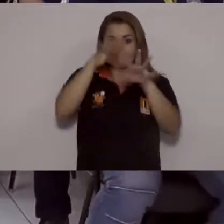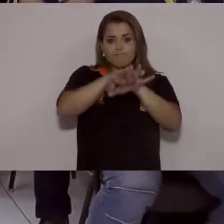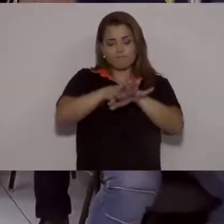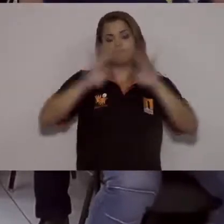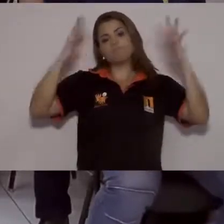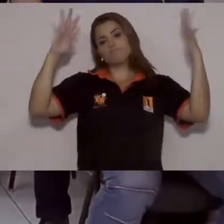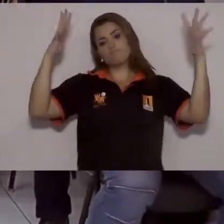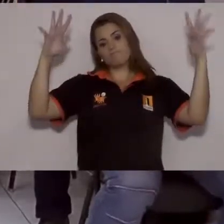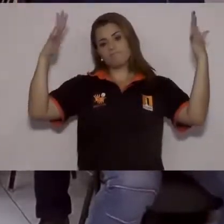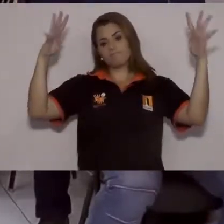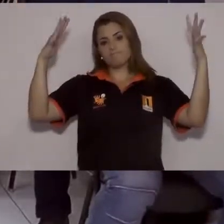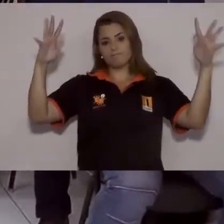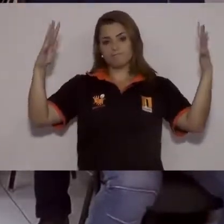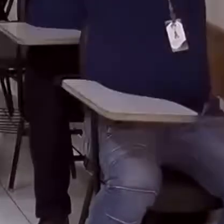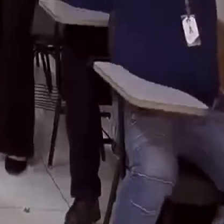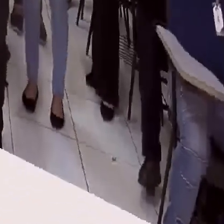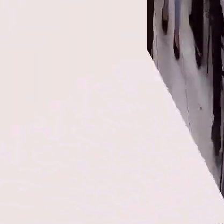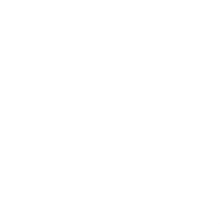acontecer!